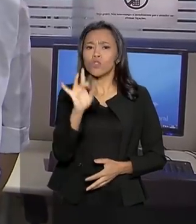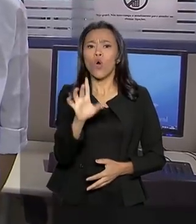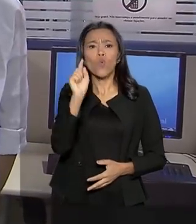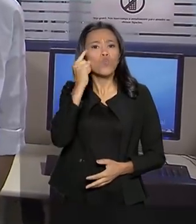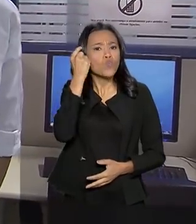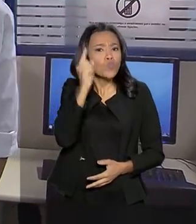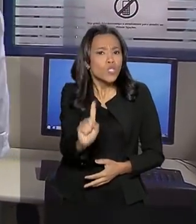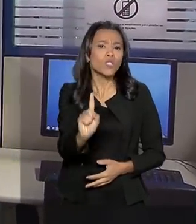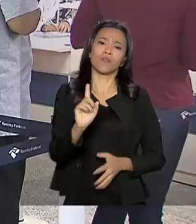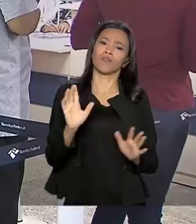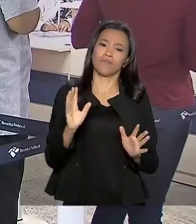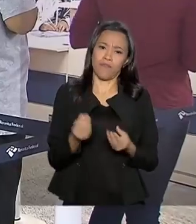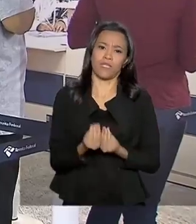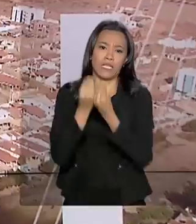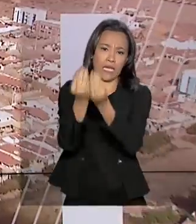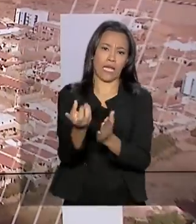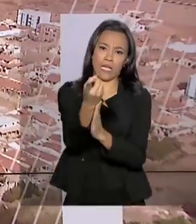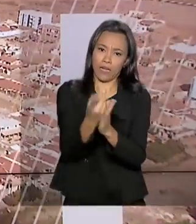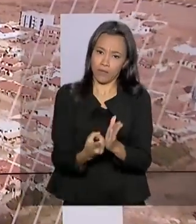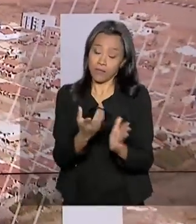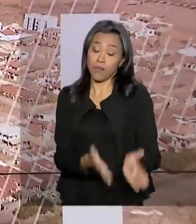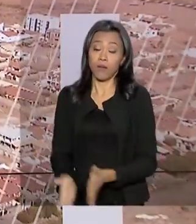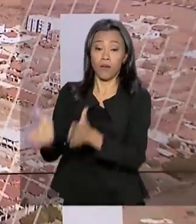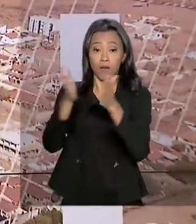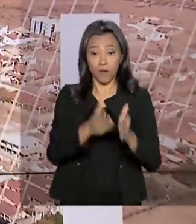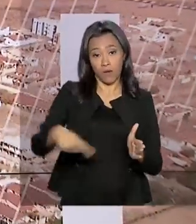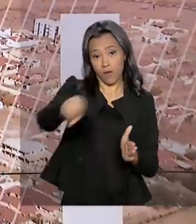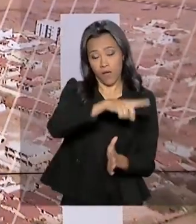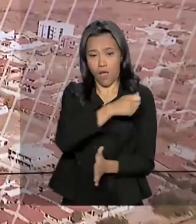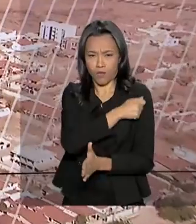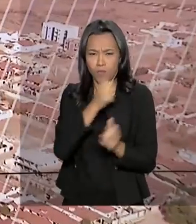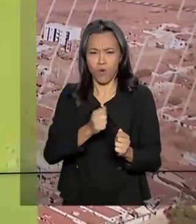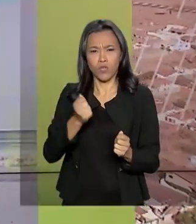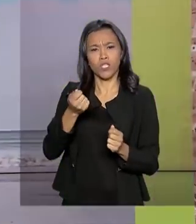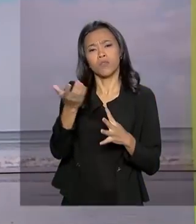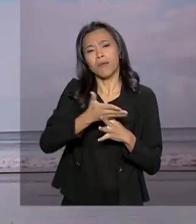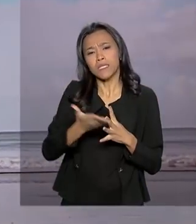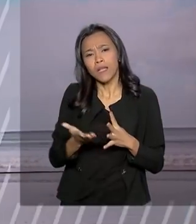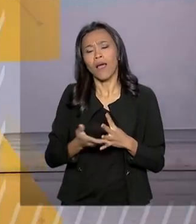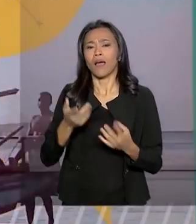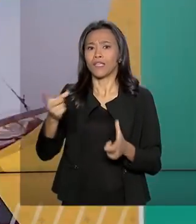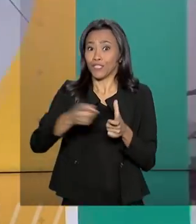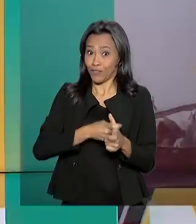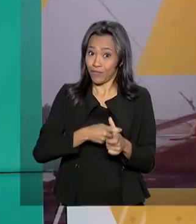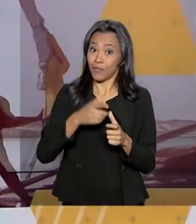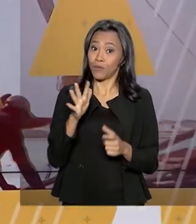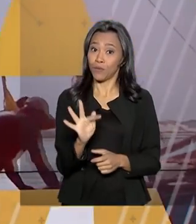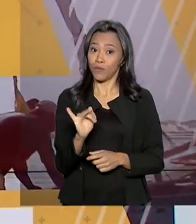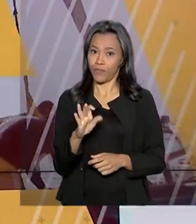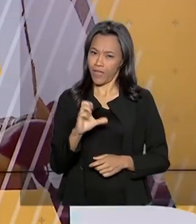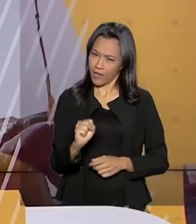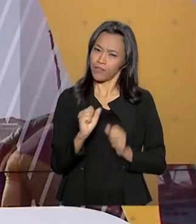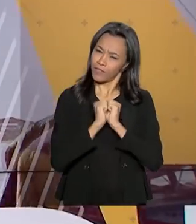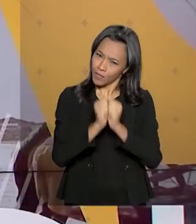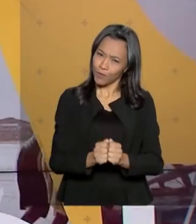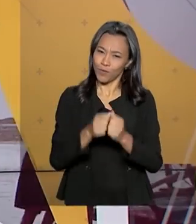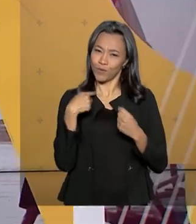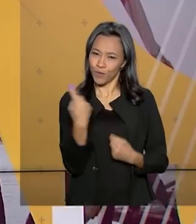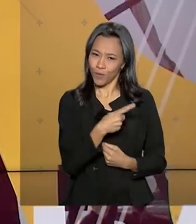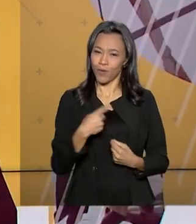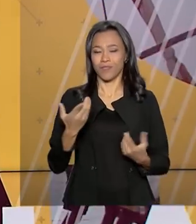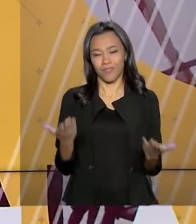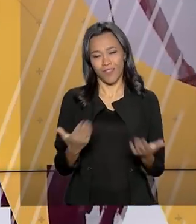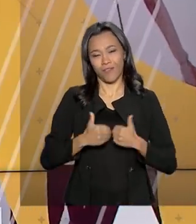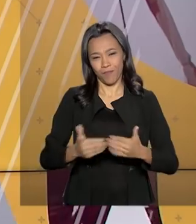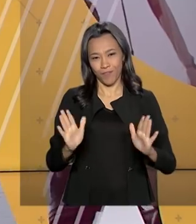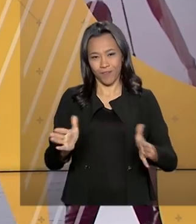declaração do imposto de renda. Estudantes podem renegociar dívidas do Fies a partir de hoje. Fique com a gente, o Brasil